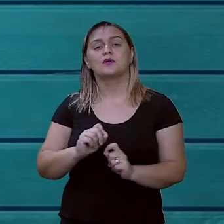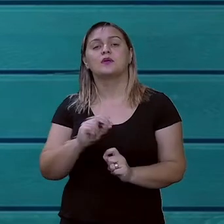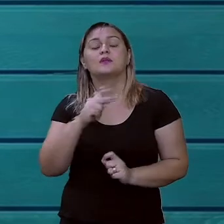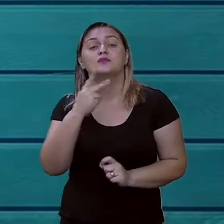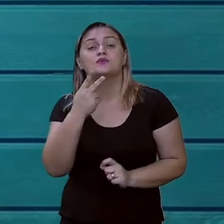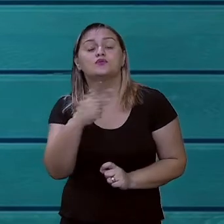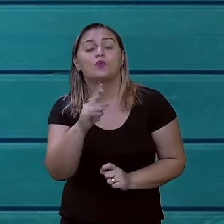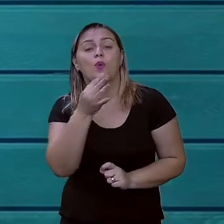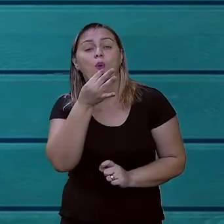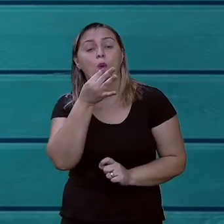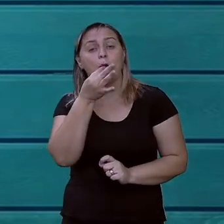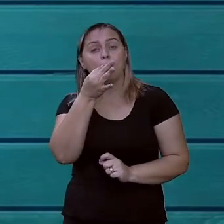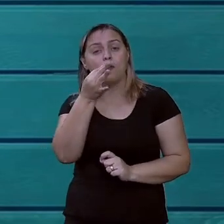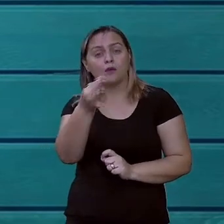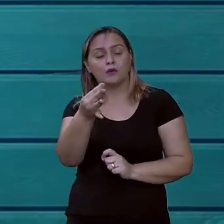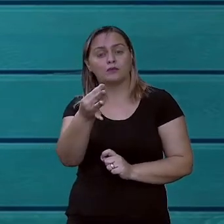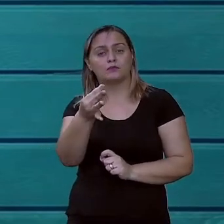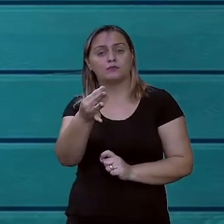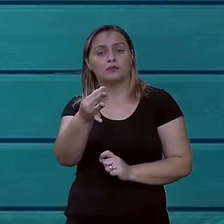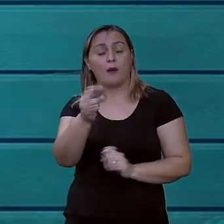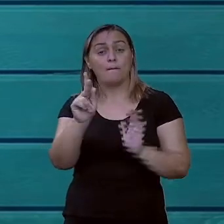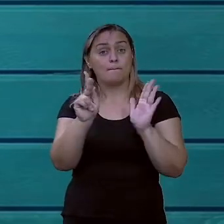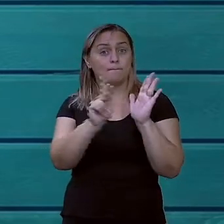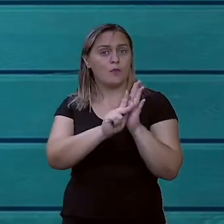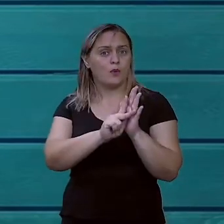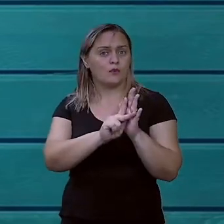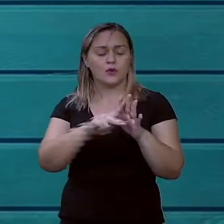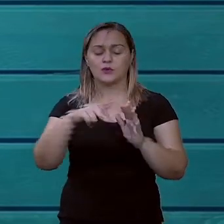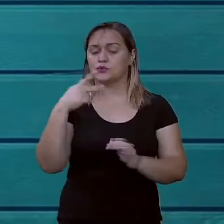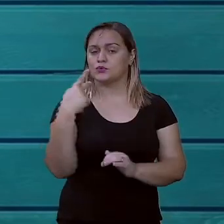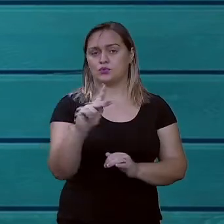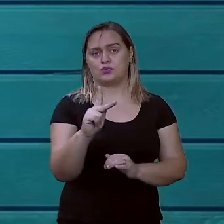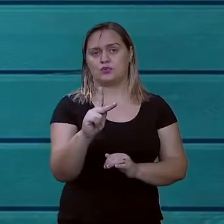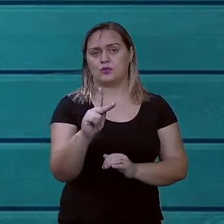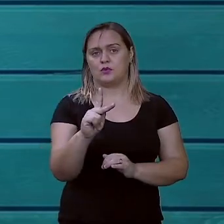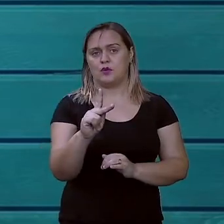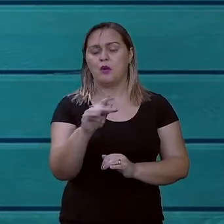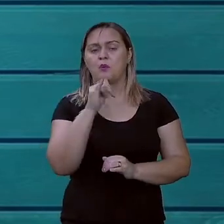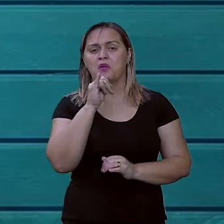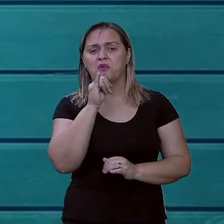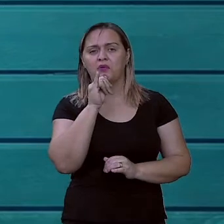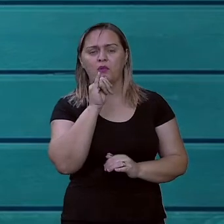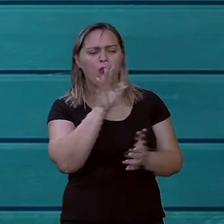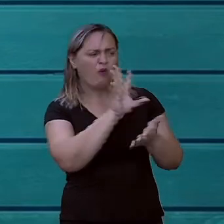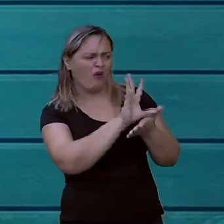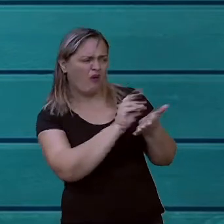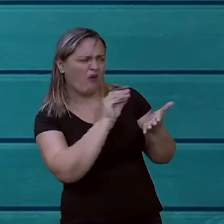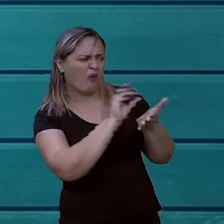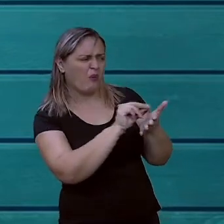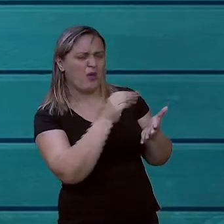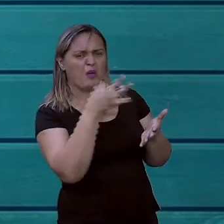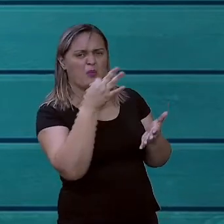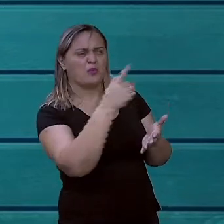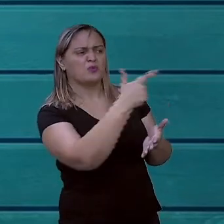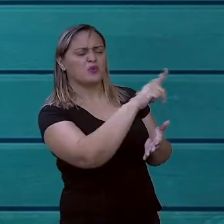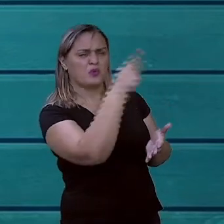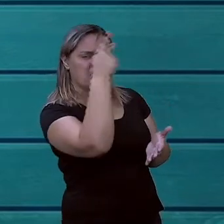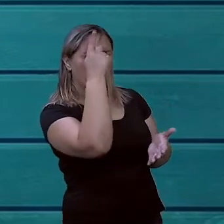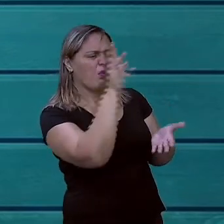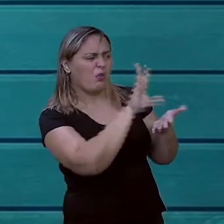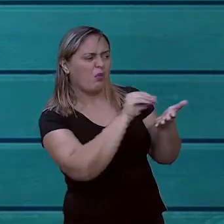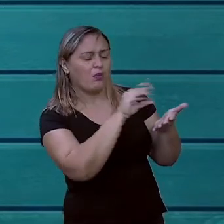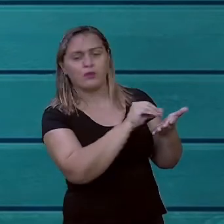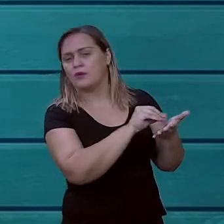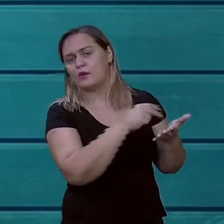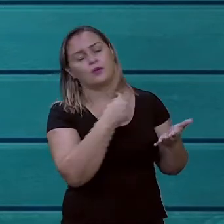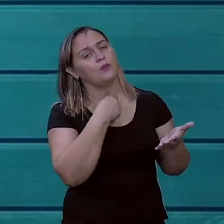não copiar a opinião de outras pessoas. Porque copiar é considerado o quê? Plágio. Certo?